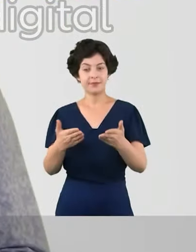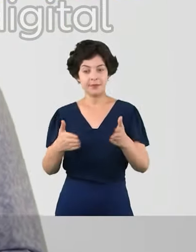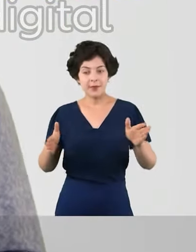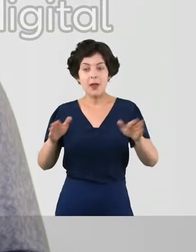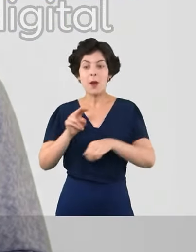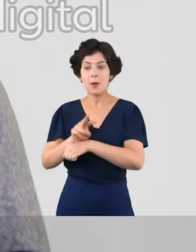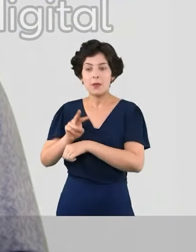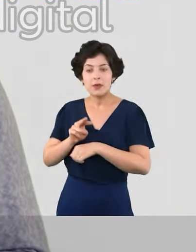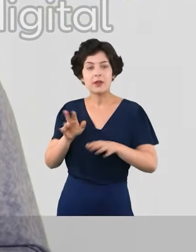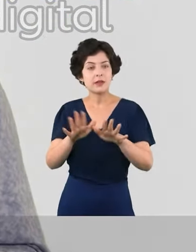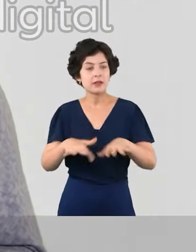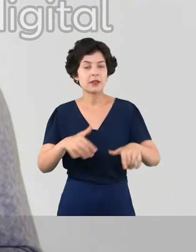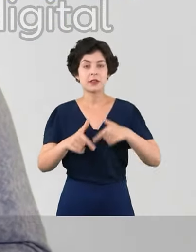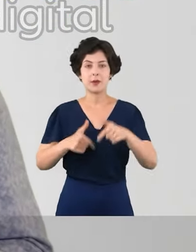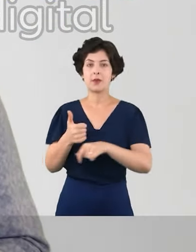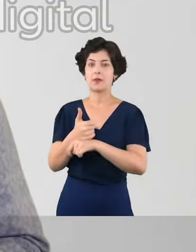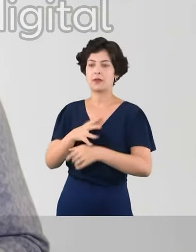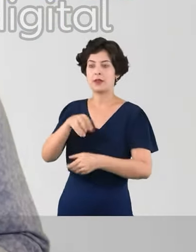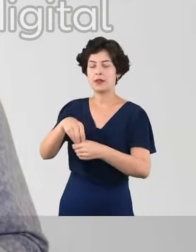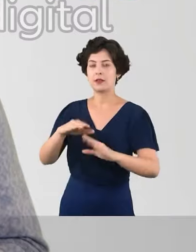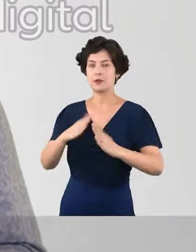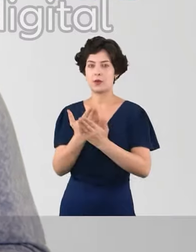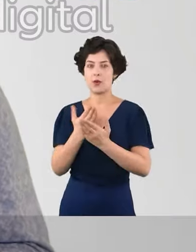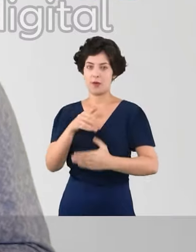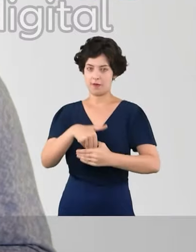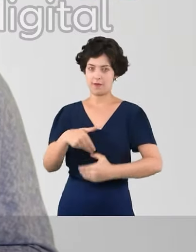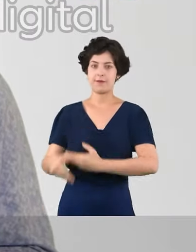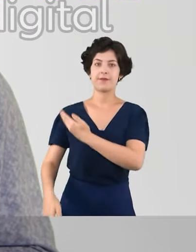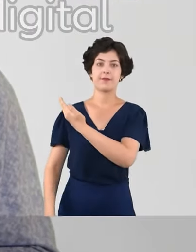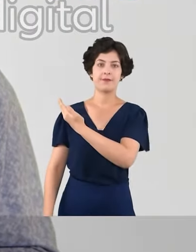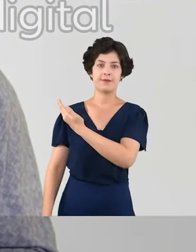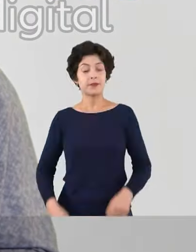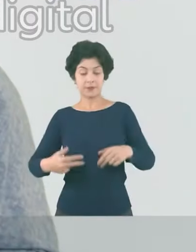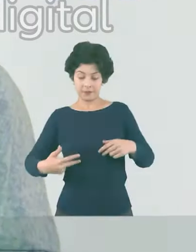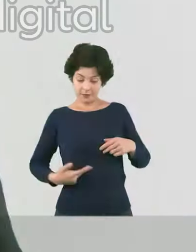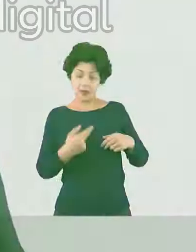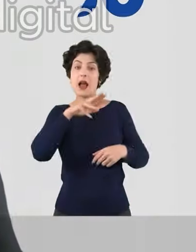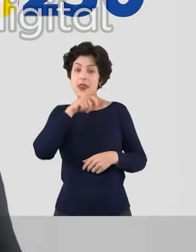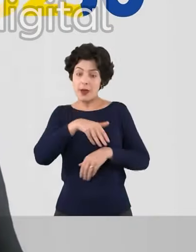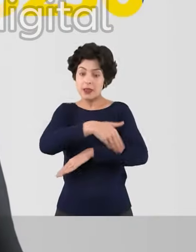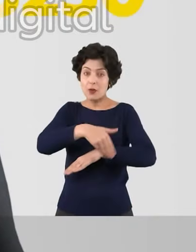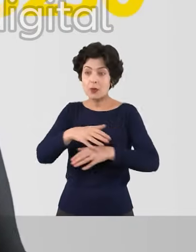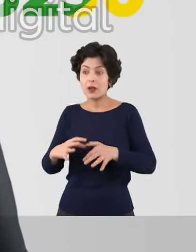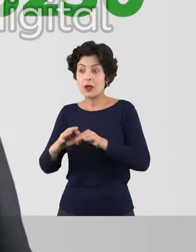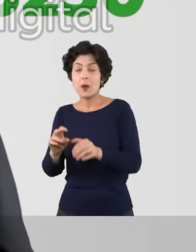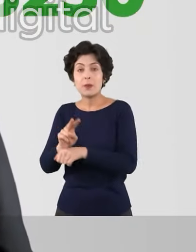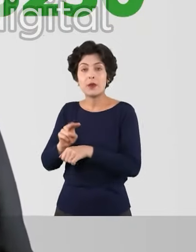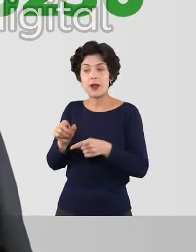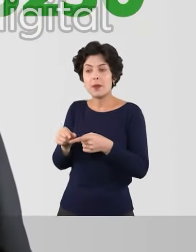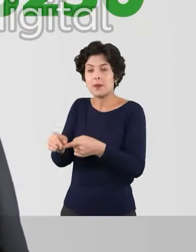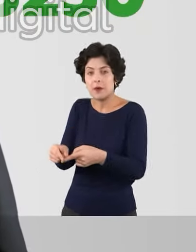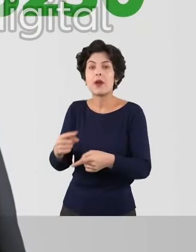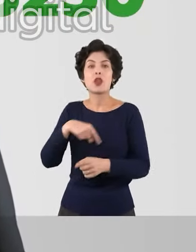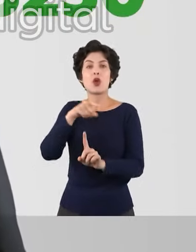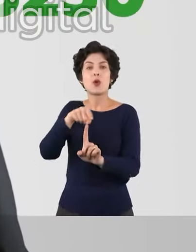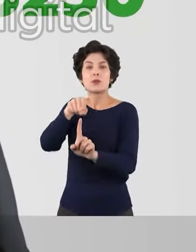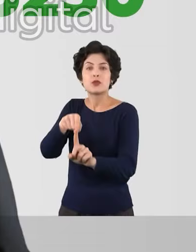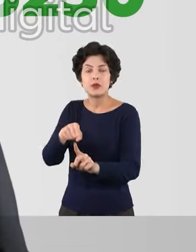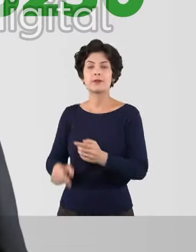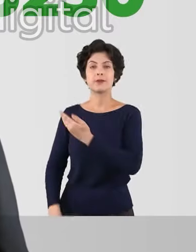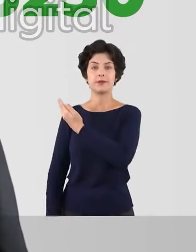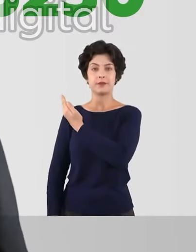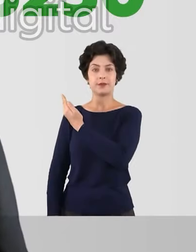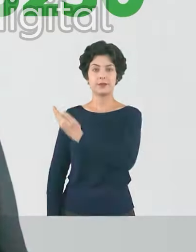ampliar a proteção de nossas crianças e trabalhadores nas escolas, vote UEL, 25-055. Castrar e alimentar animais de rua. Fabrine,